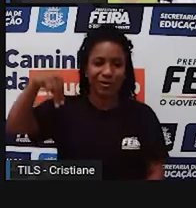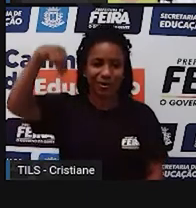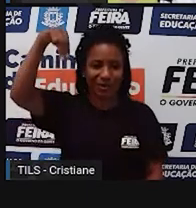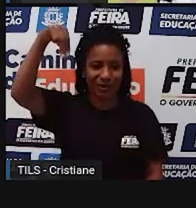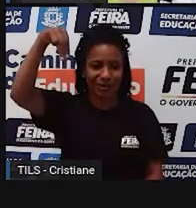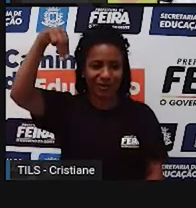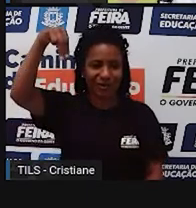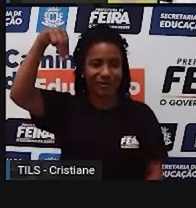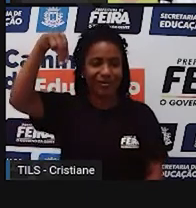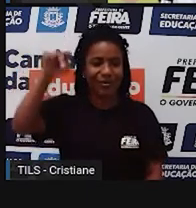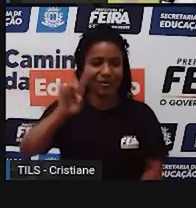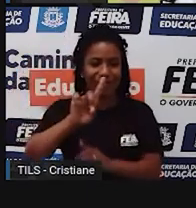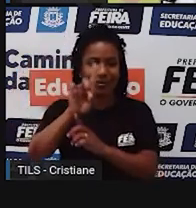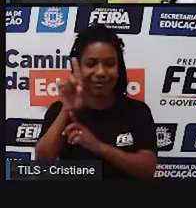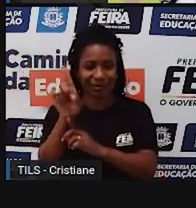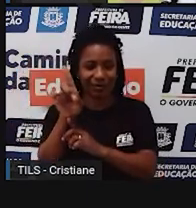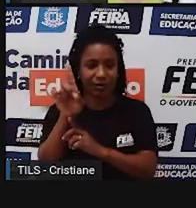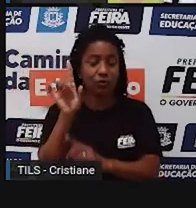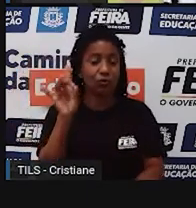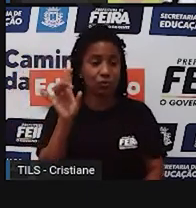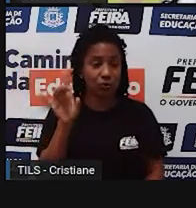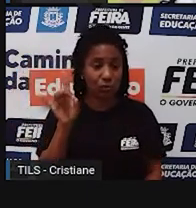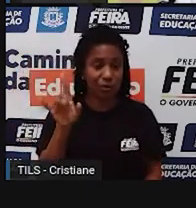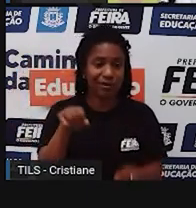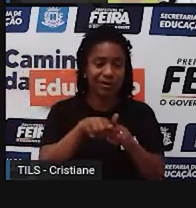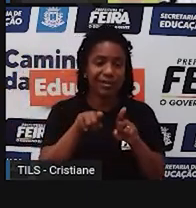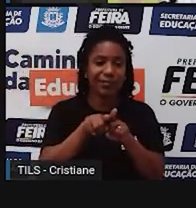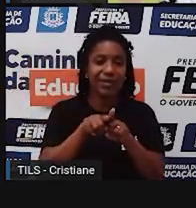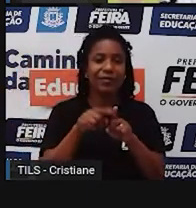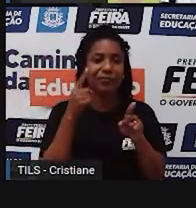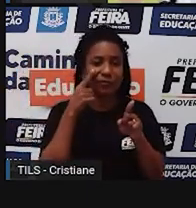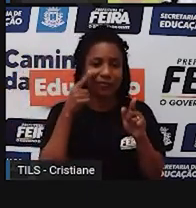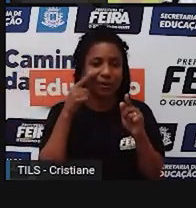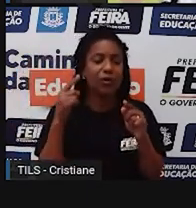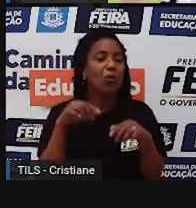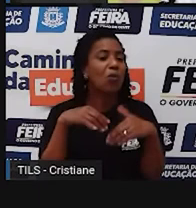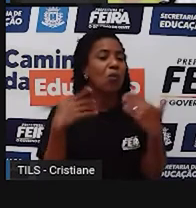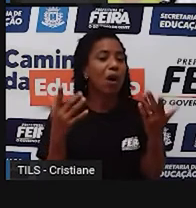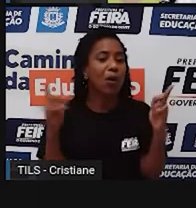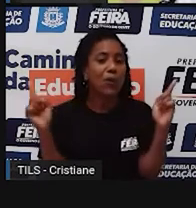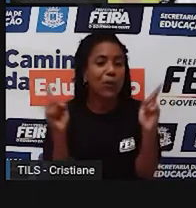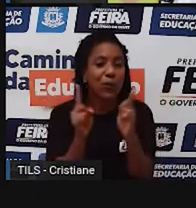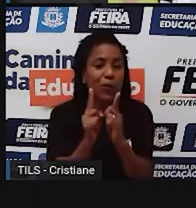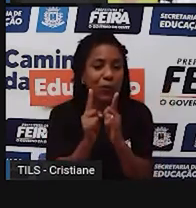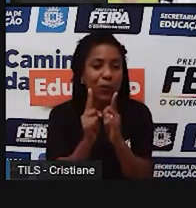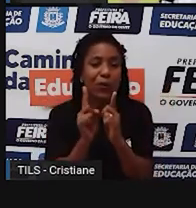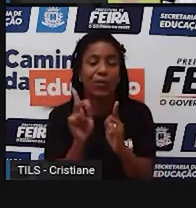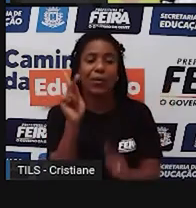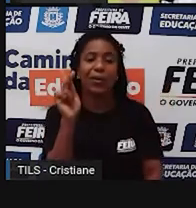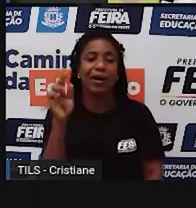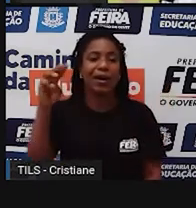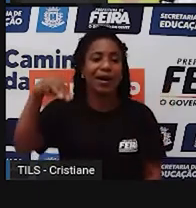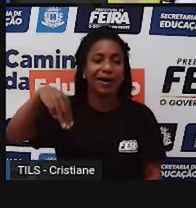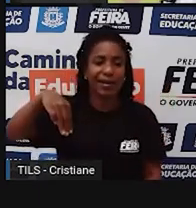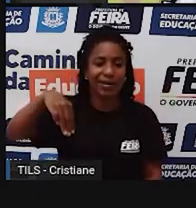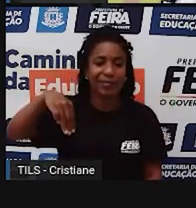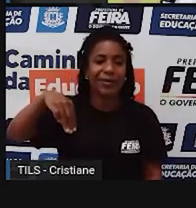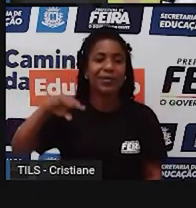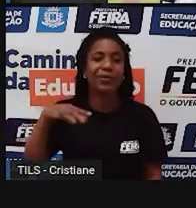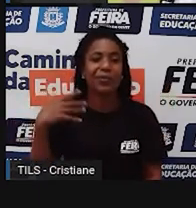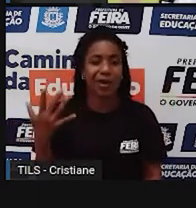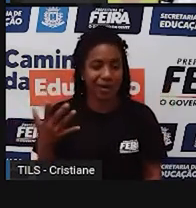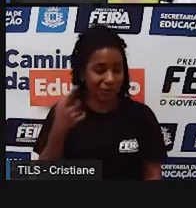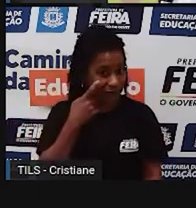Tem a escala, que é aquela redução do tamanho real, lembra que eu falei para vocês? Aqui é o território brasileiro, com 8 milhões